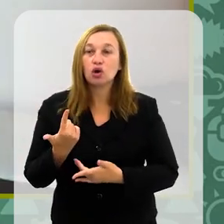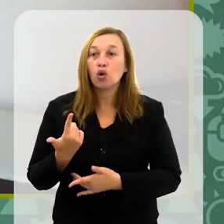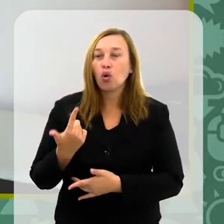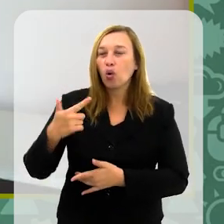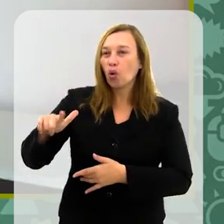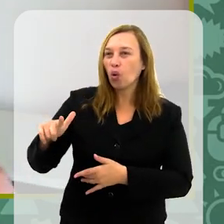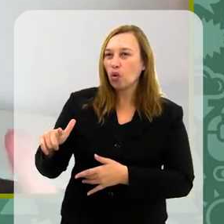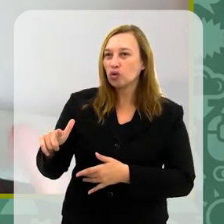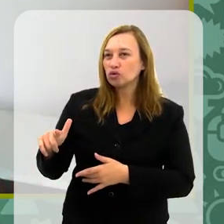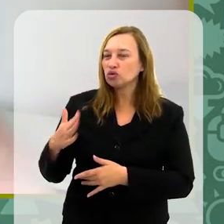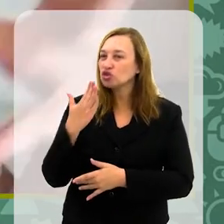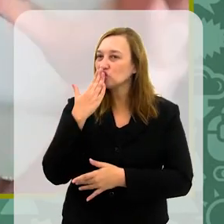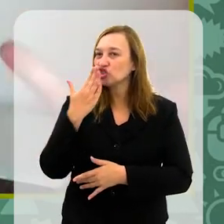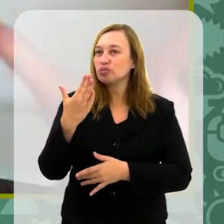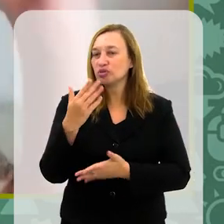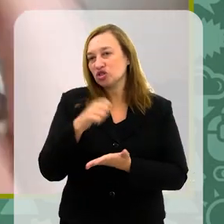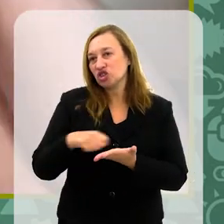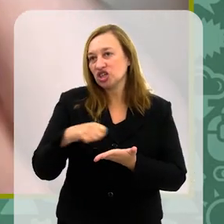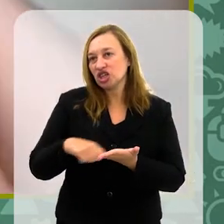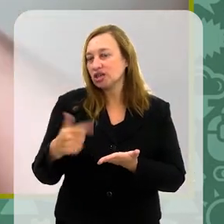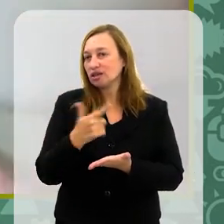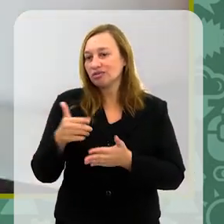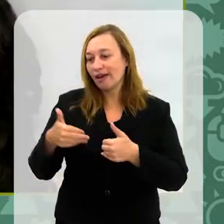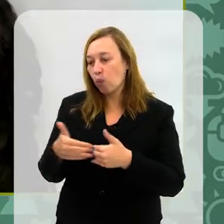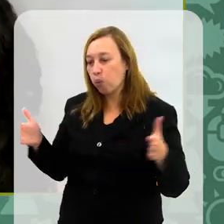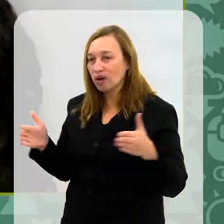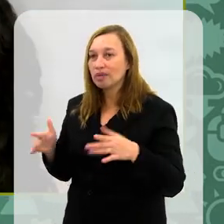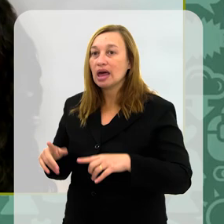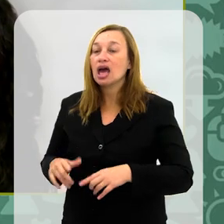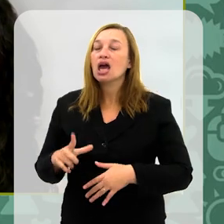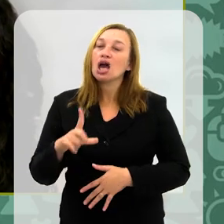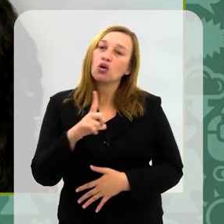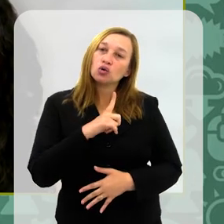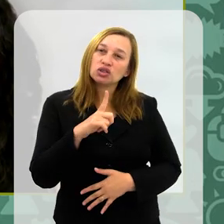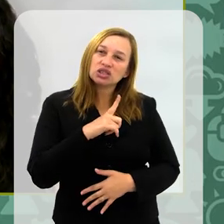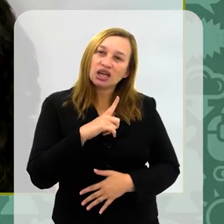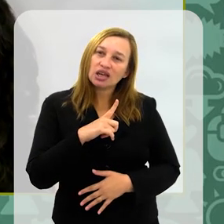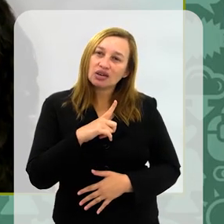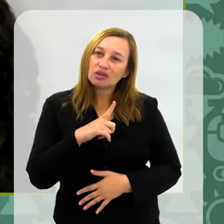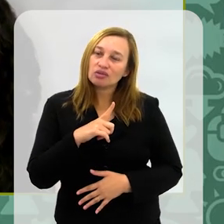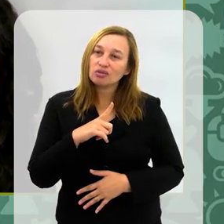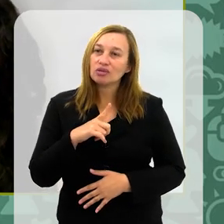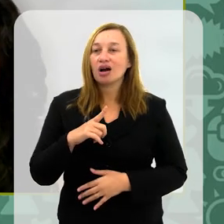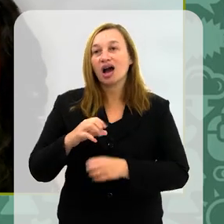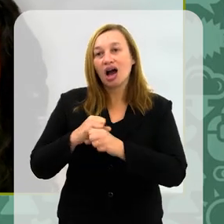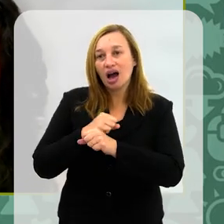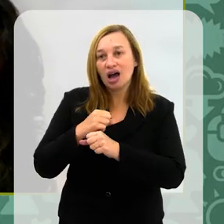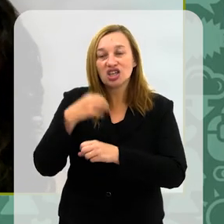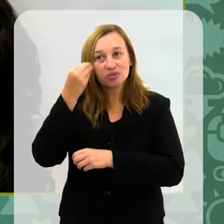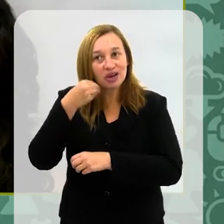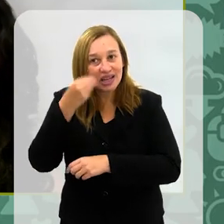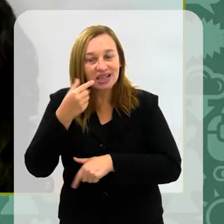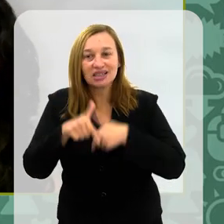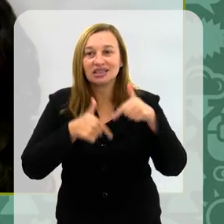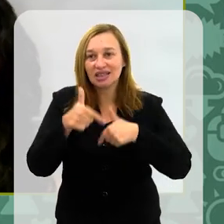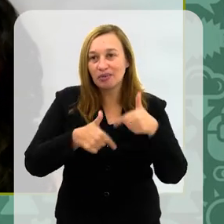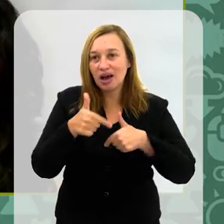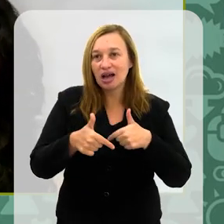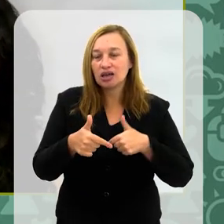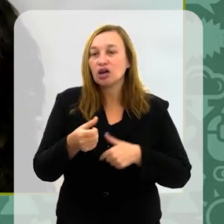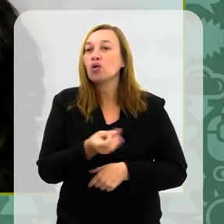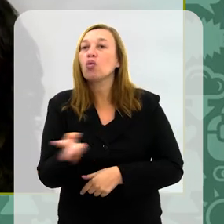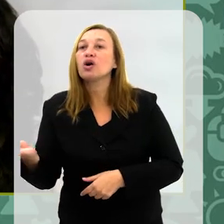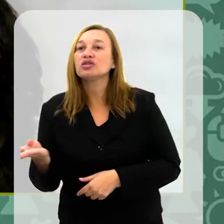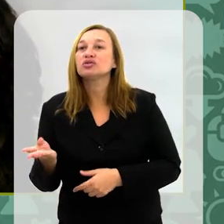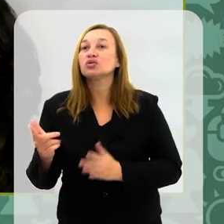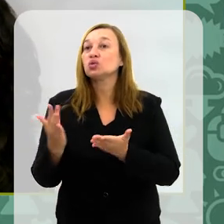Outros estilos não têm uma abertura tão grande. Eu tenho muito tempo de estrada, então, eu tenho... Quantos livros